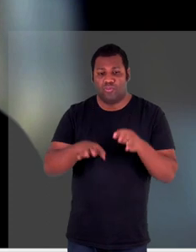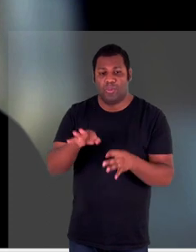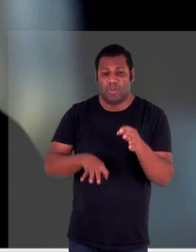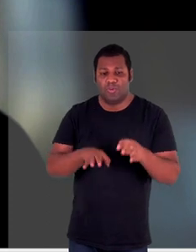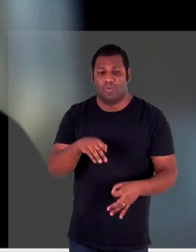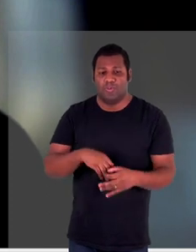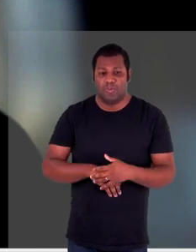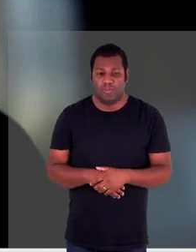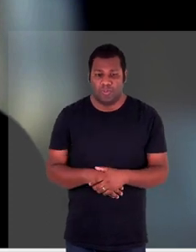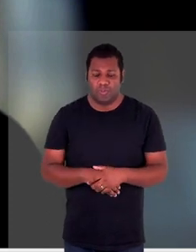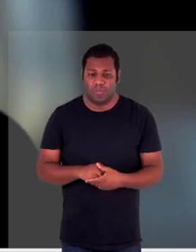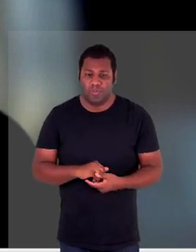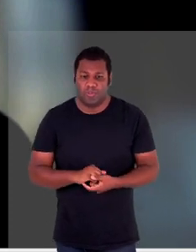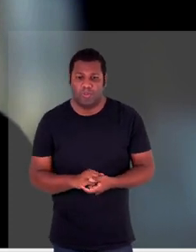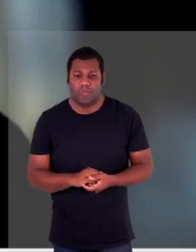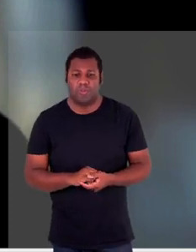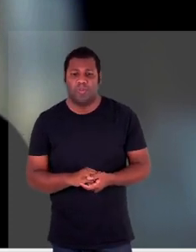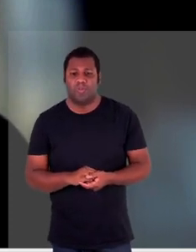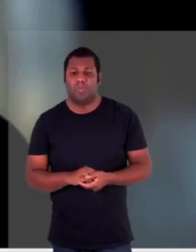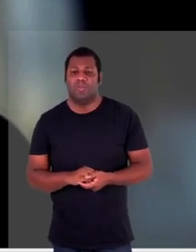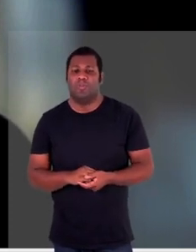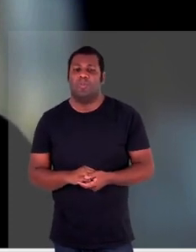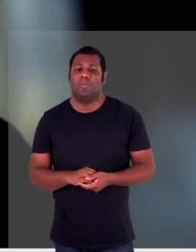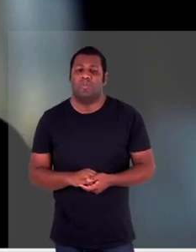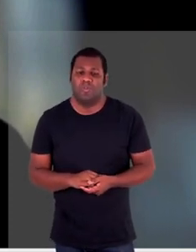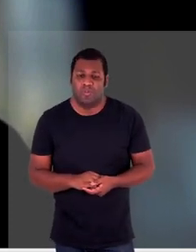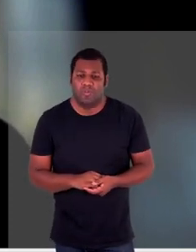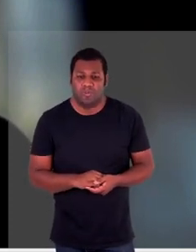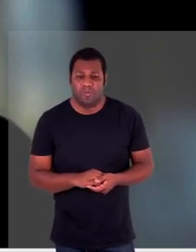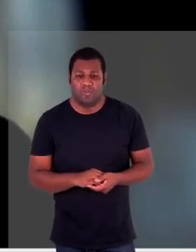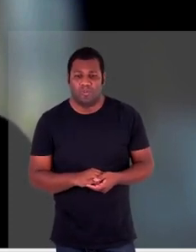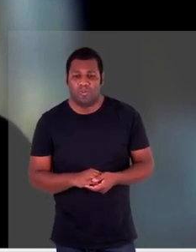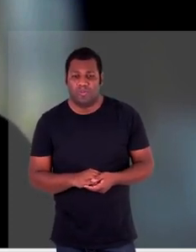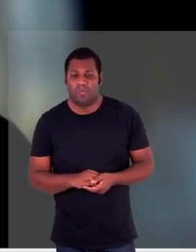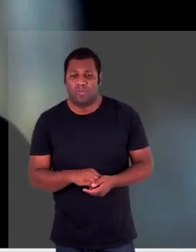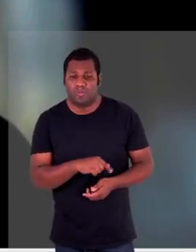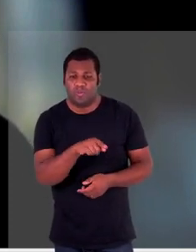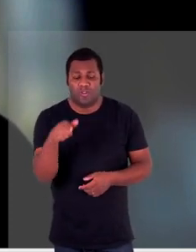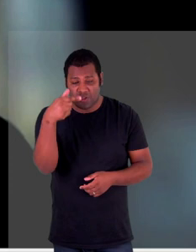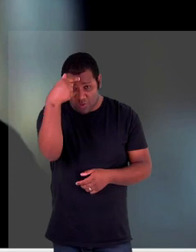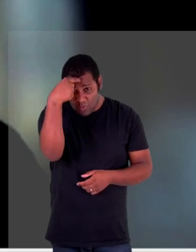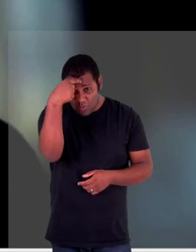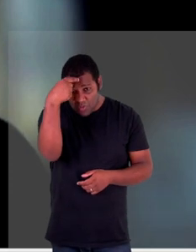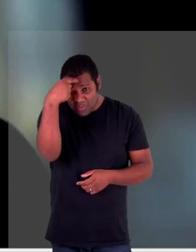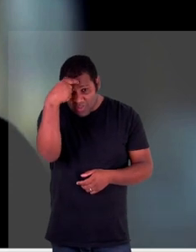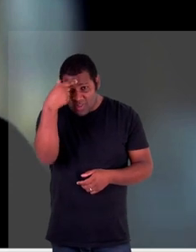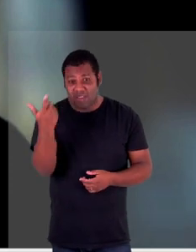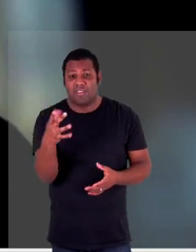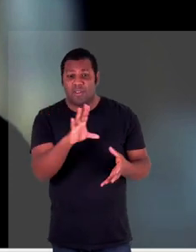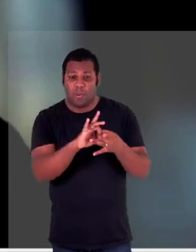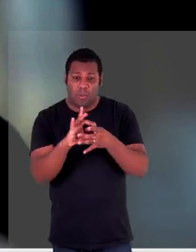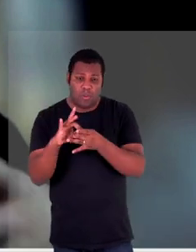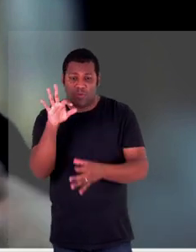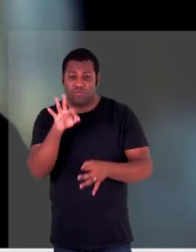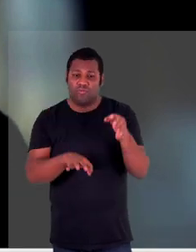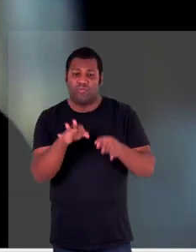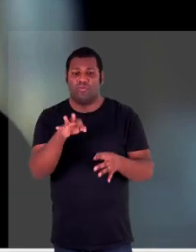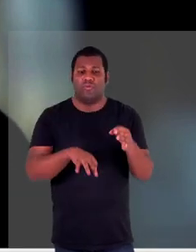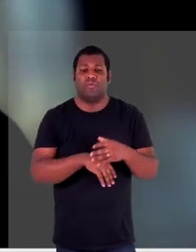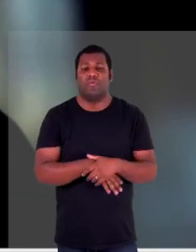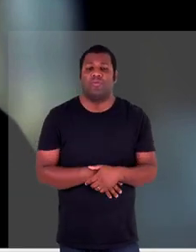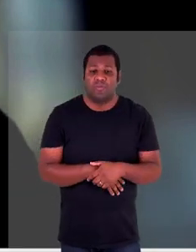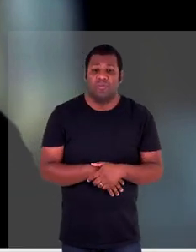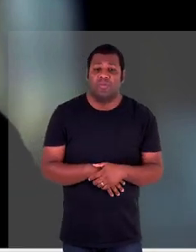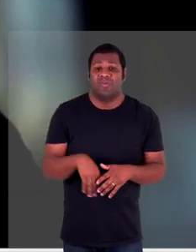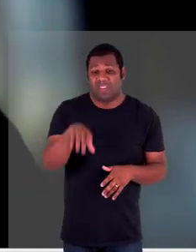que ao contrário do que eu acho que o nosso subconsciente não a gente da área jurídica mas subconsciente coletivo tem de que o